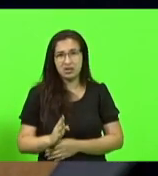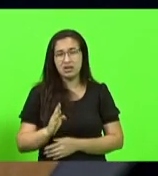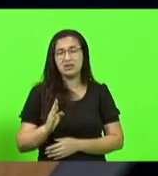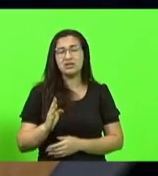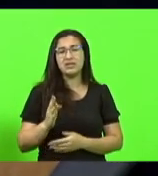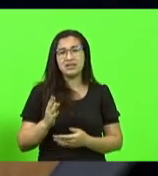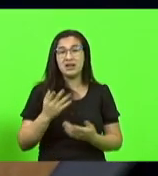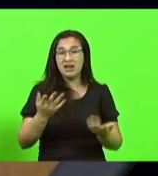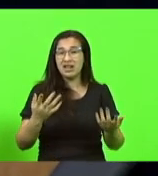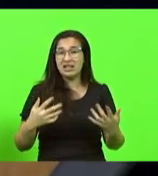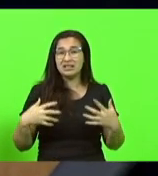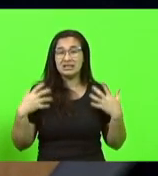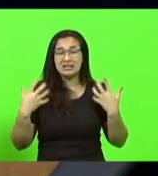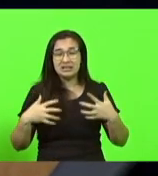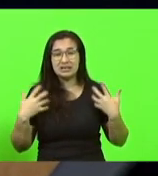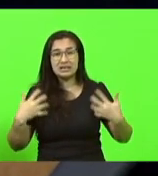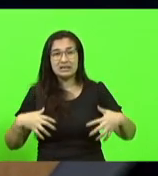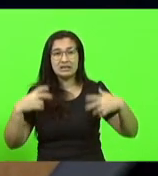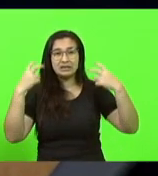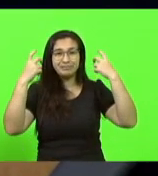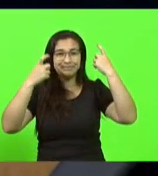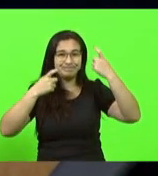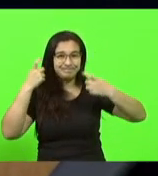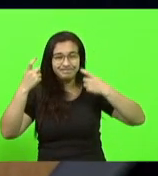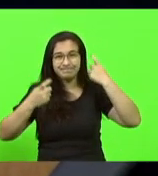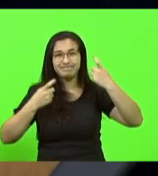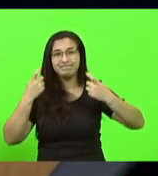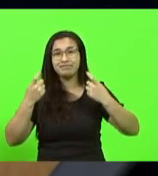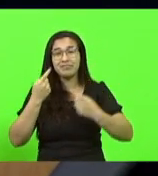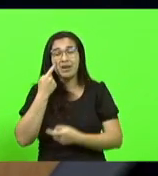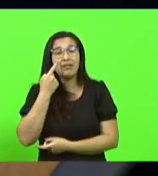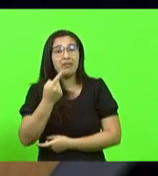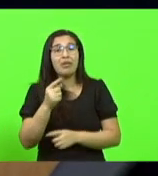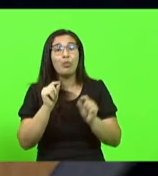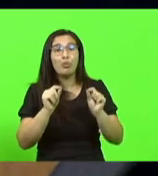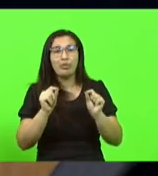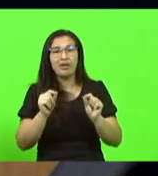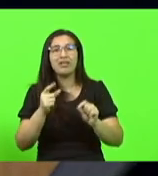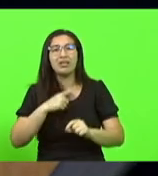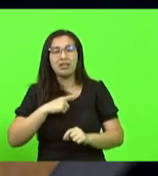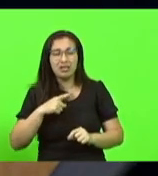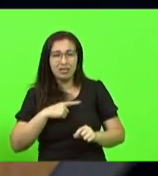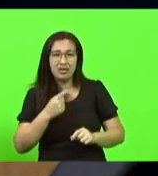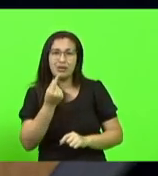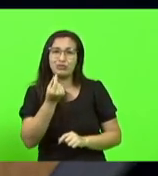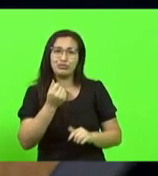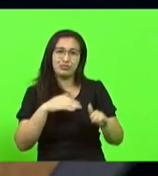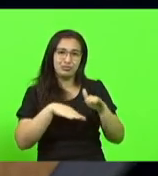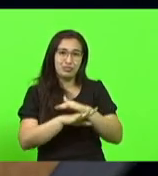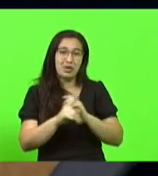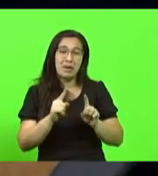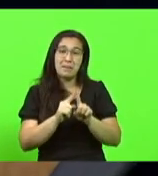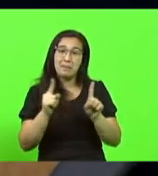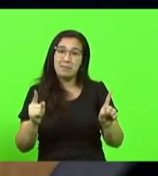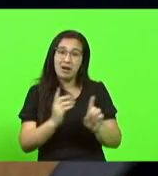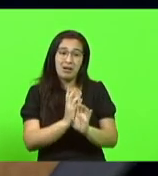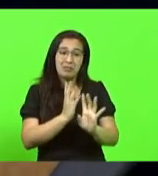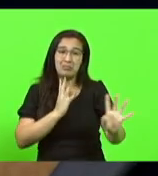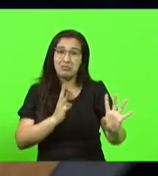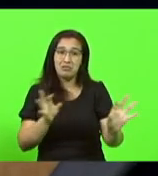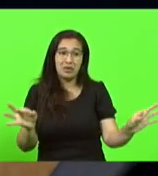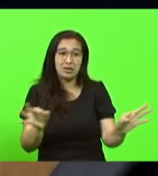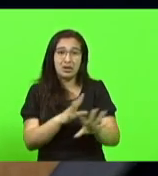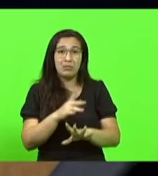angustiados, vendo que há recursos, mas as filas não andam. Há